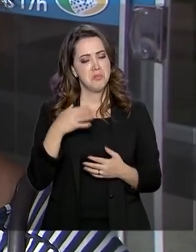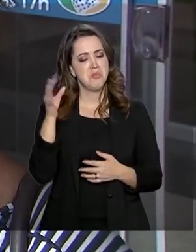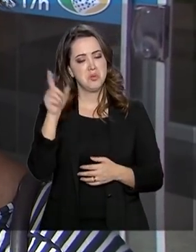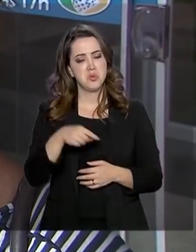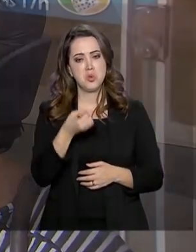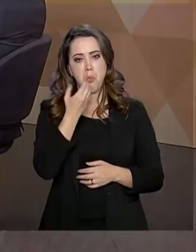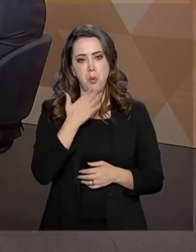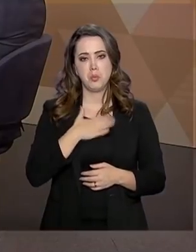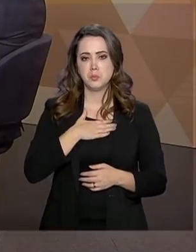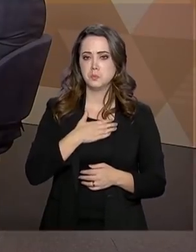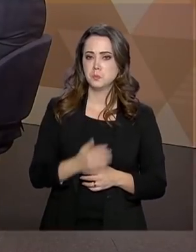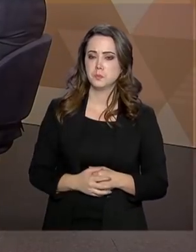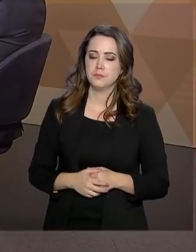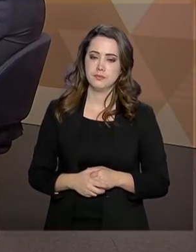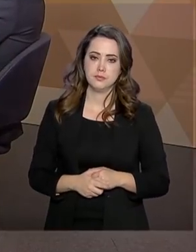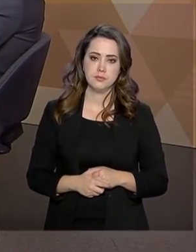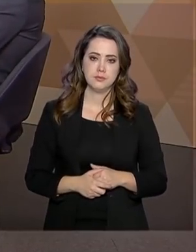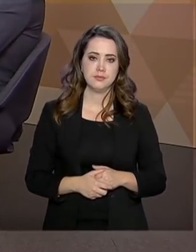satisfaça.